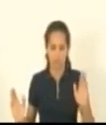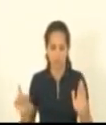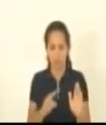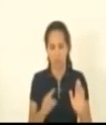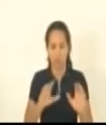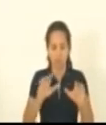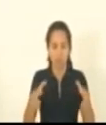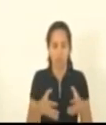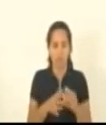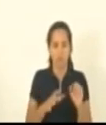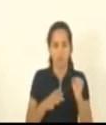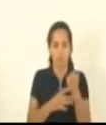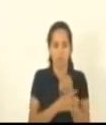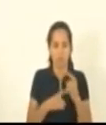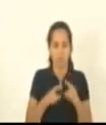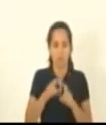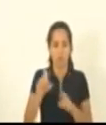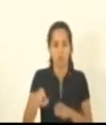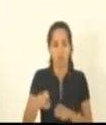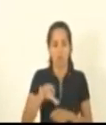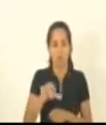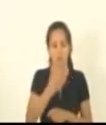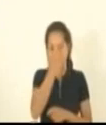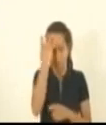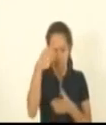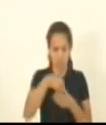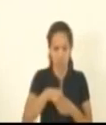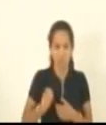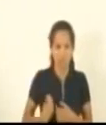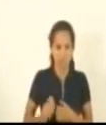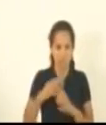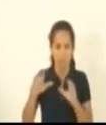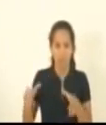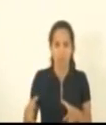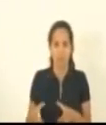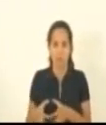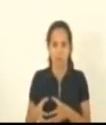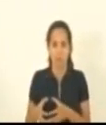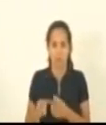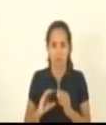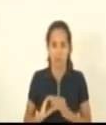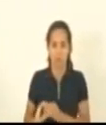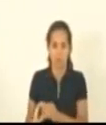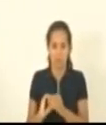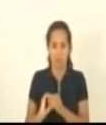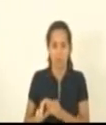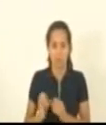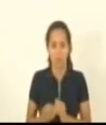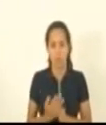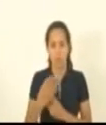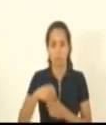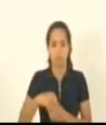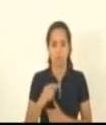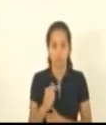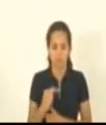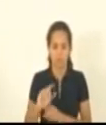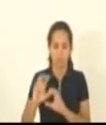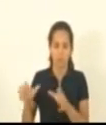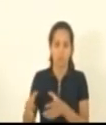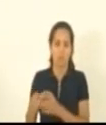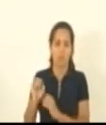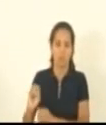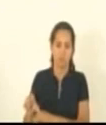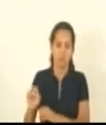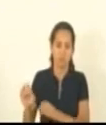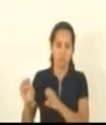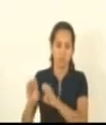de segurança e agricultura nove membros comissão de cooperativismo sete membros comissões de educação